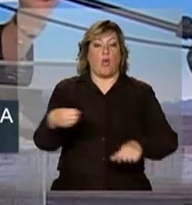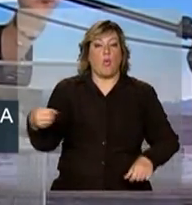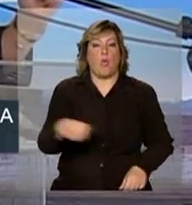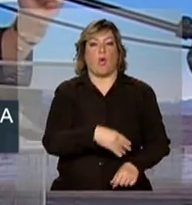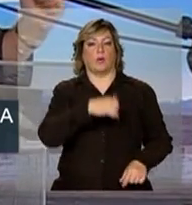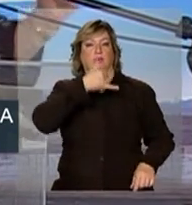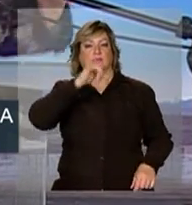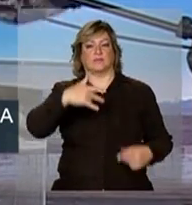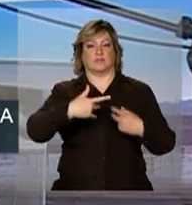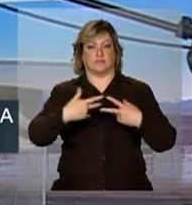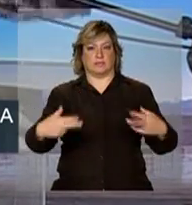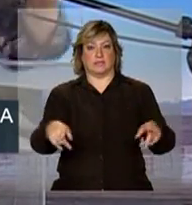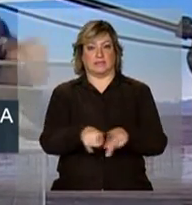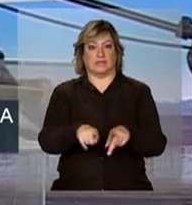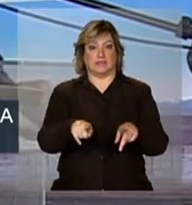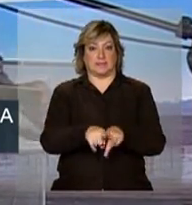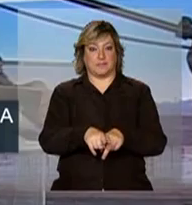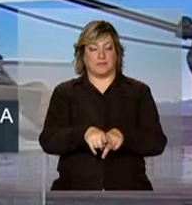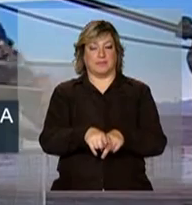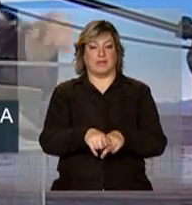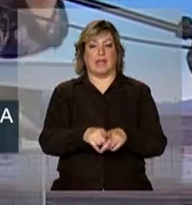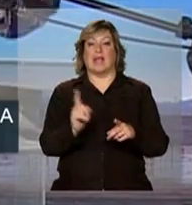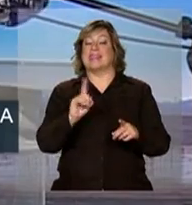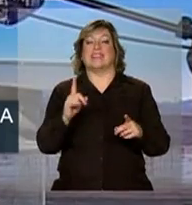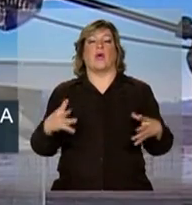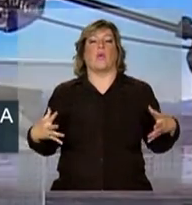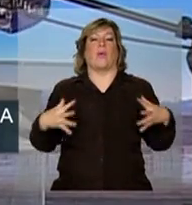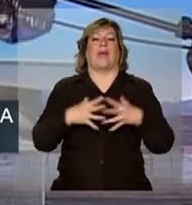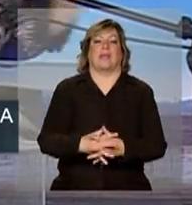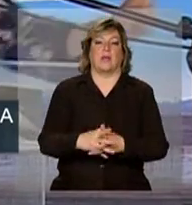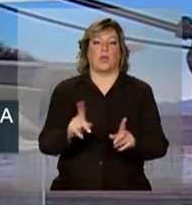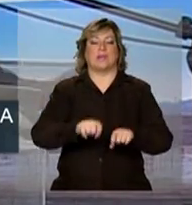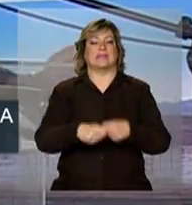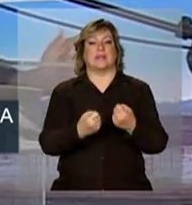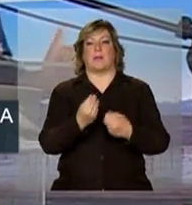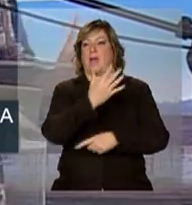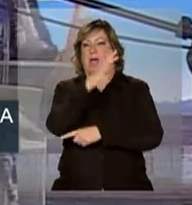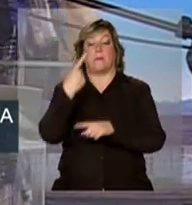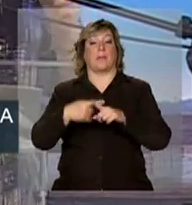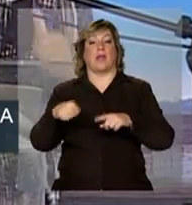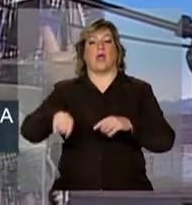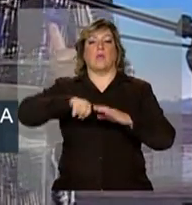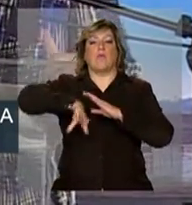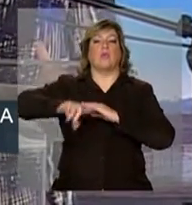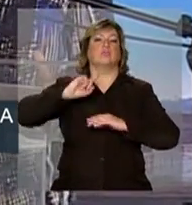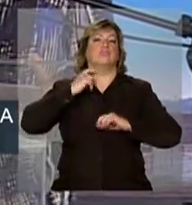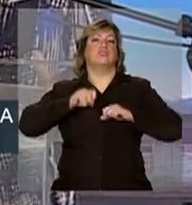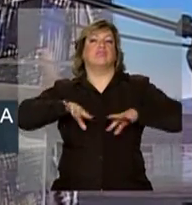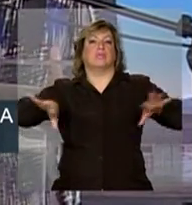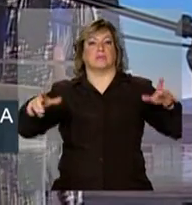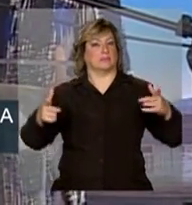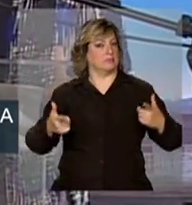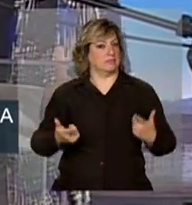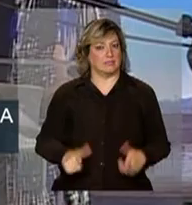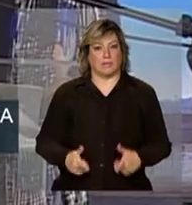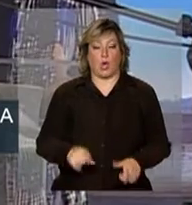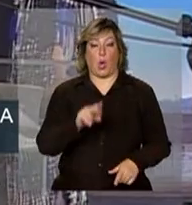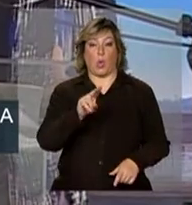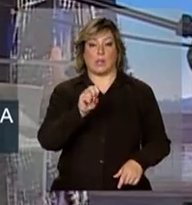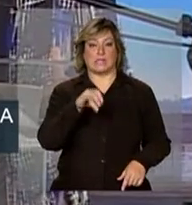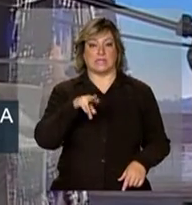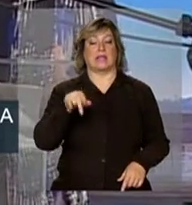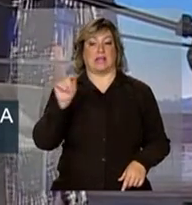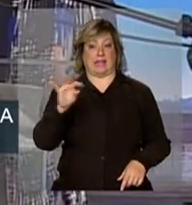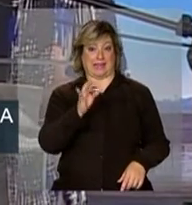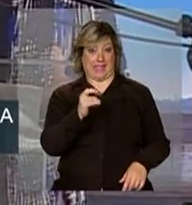além de ser uma energia com baixo impacto ambiental, porque ela não emite, na quantidade de uma usina